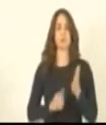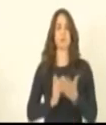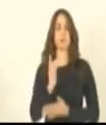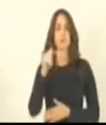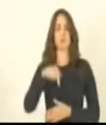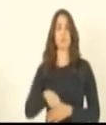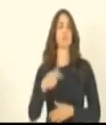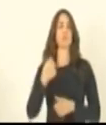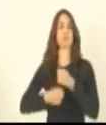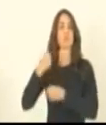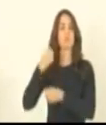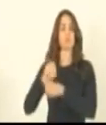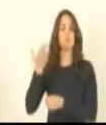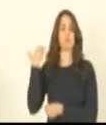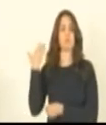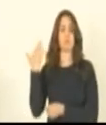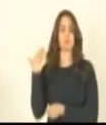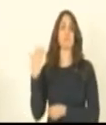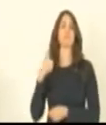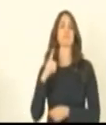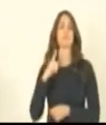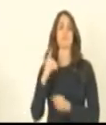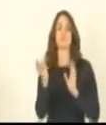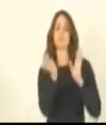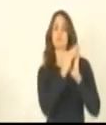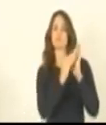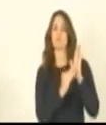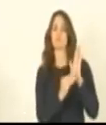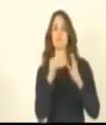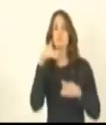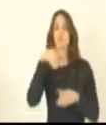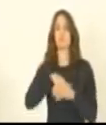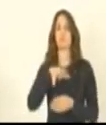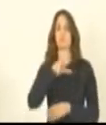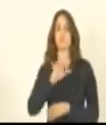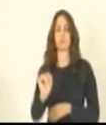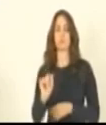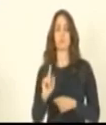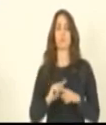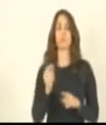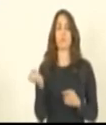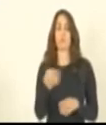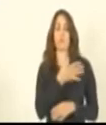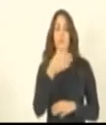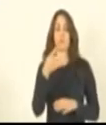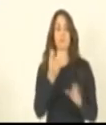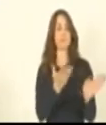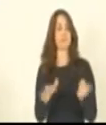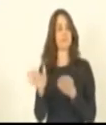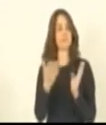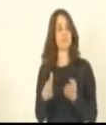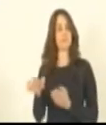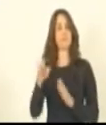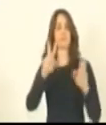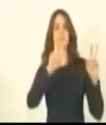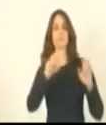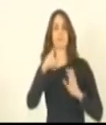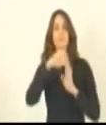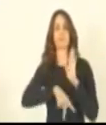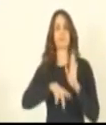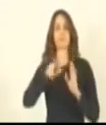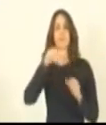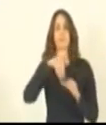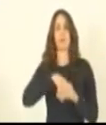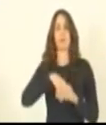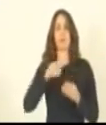na legislatura anterior estão em pauta para votação. E novas matérias apresentadas pelos deputados eleitos e